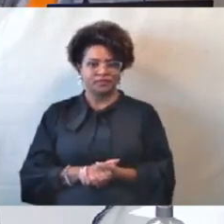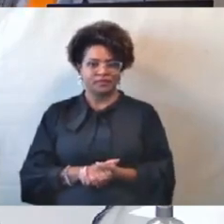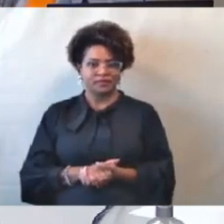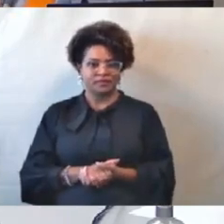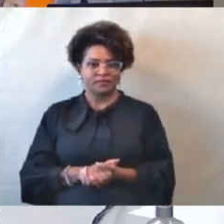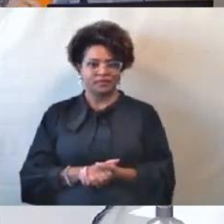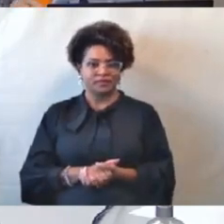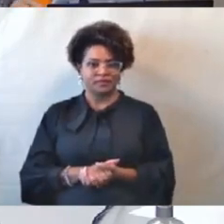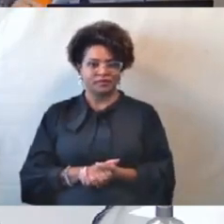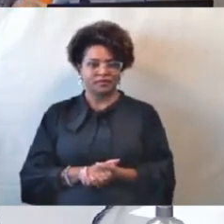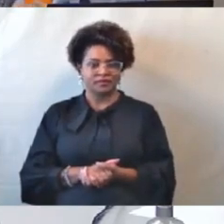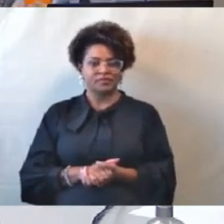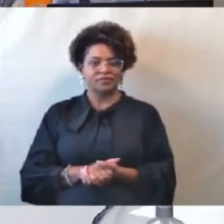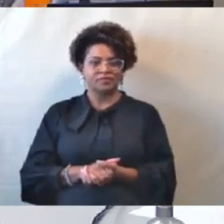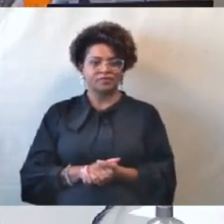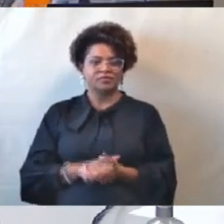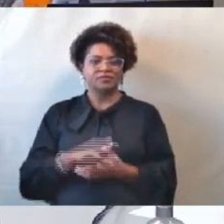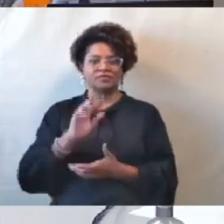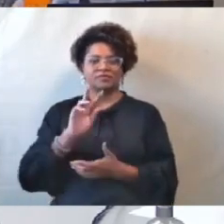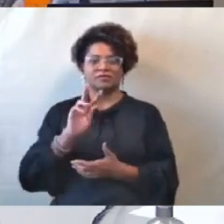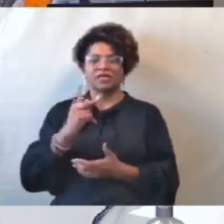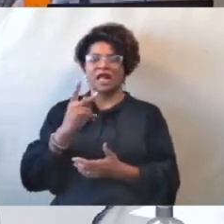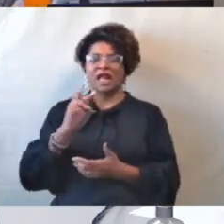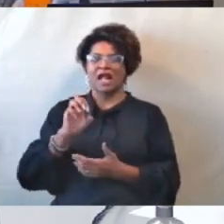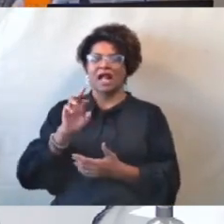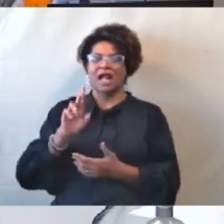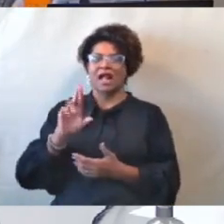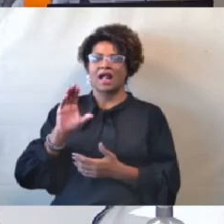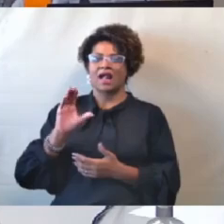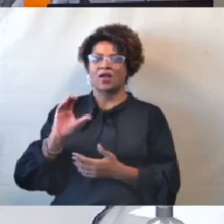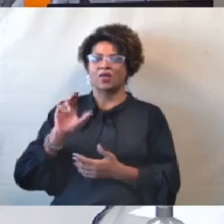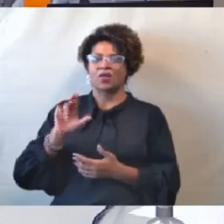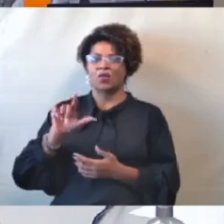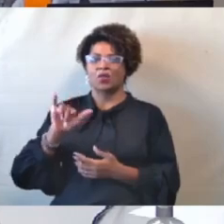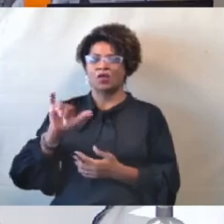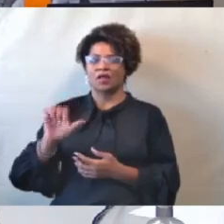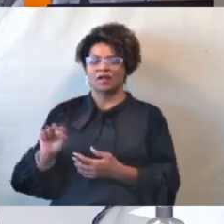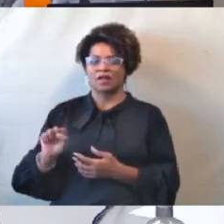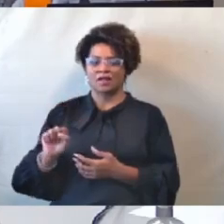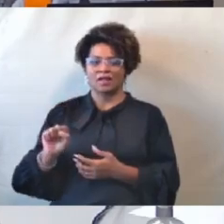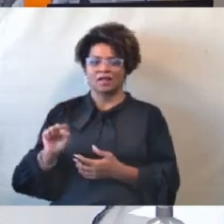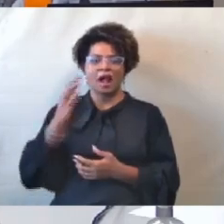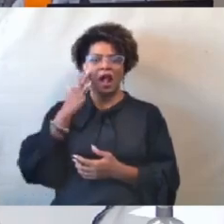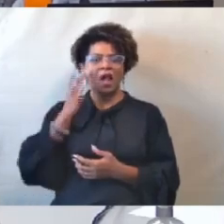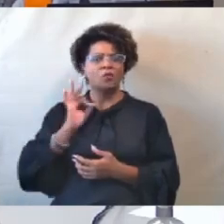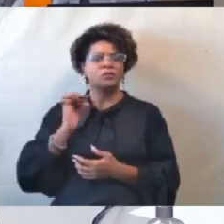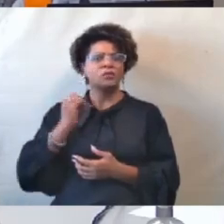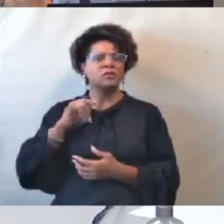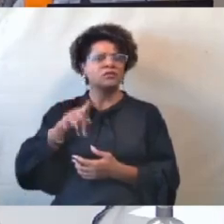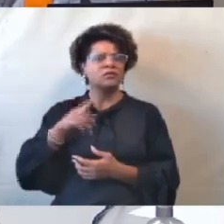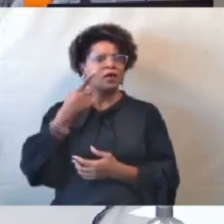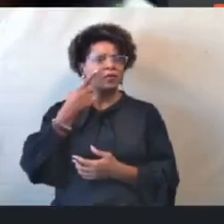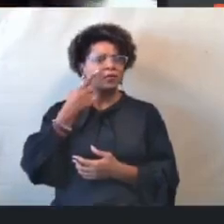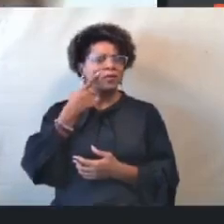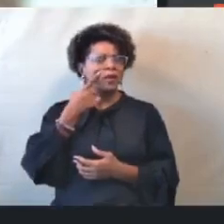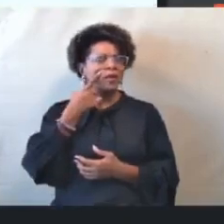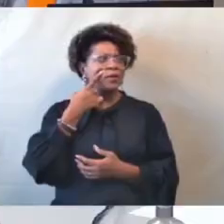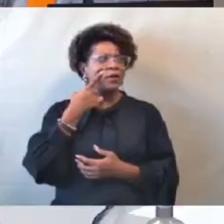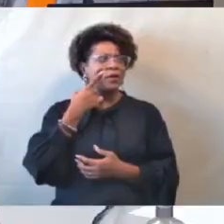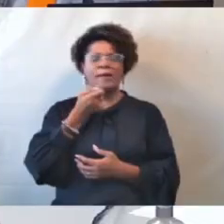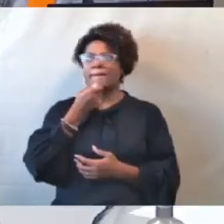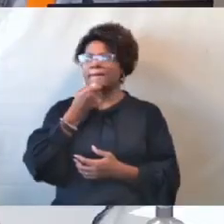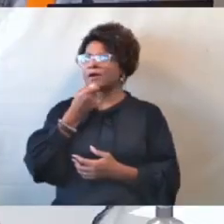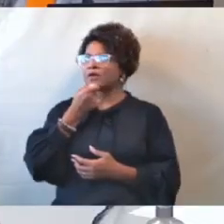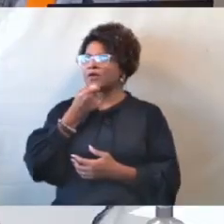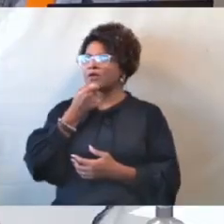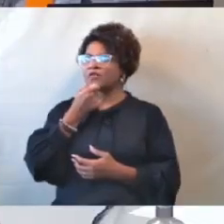Ô Hércules, o seu microfone está mudo, não sei se você... Não, bom dia, presidente. Está perfeito, aqui eu não vi se você